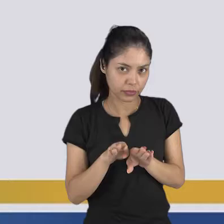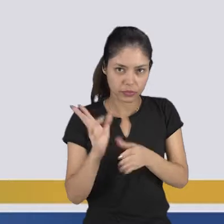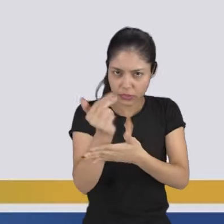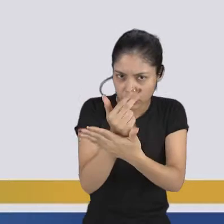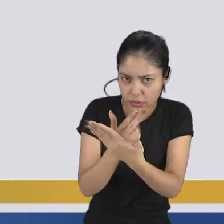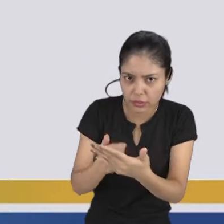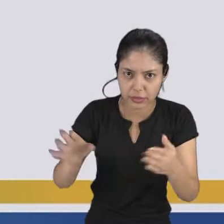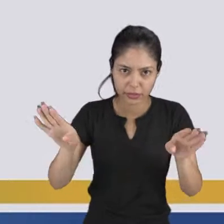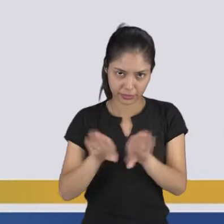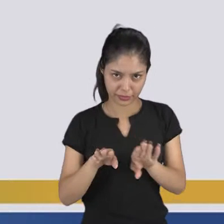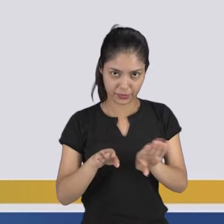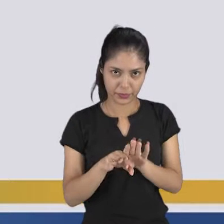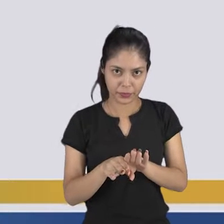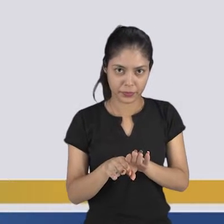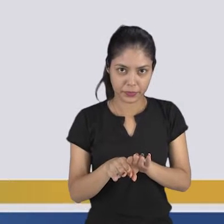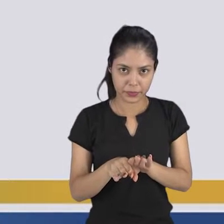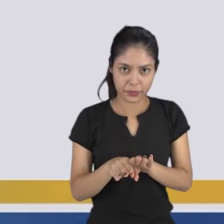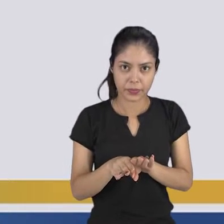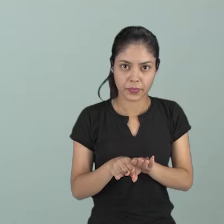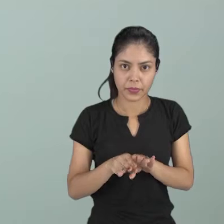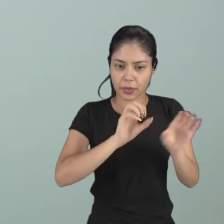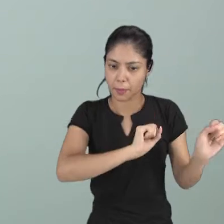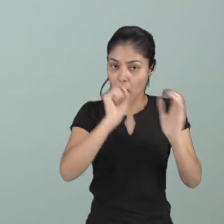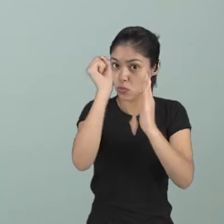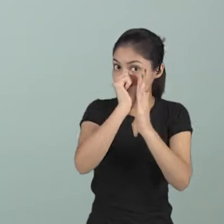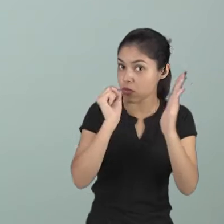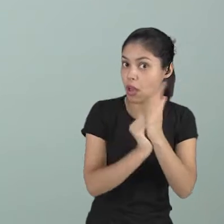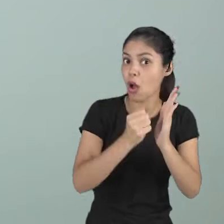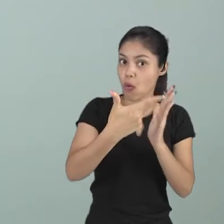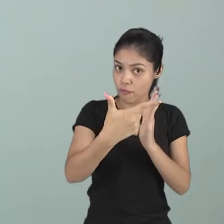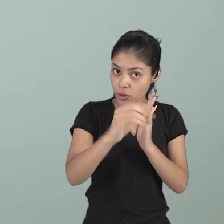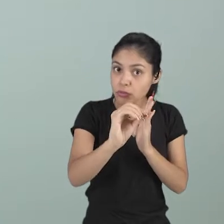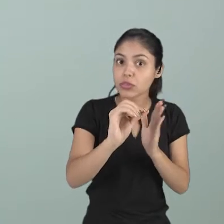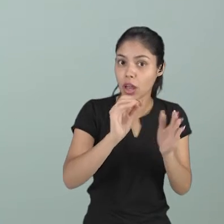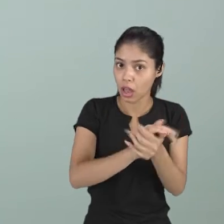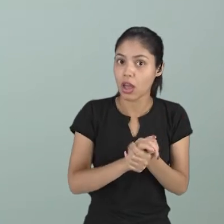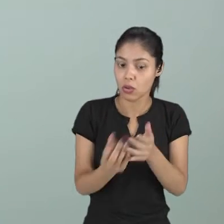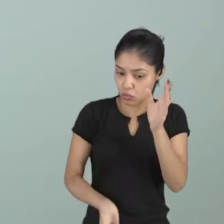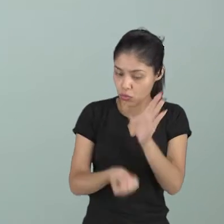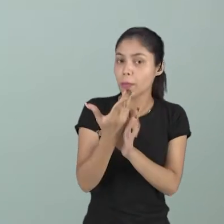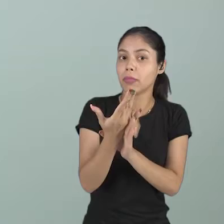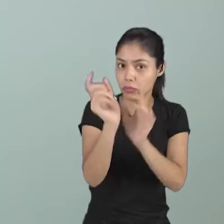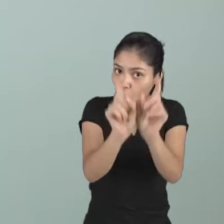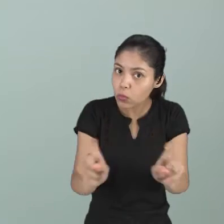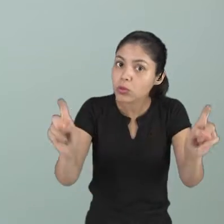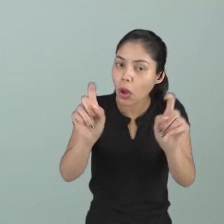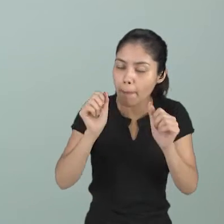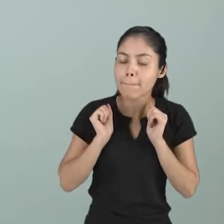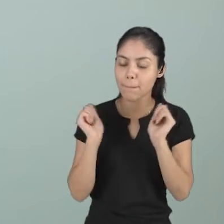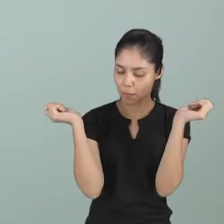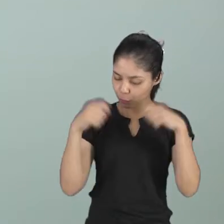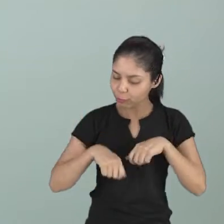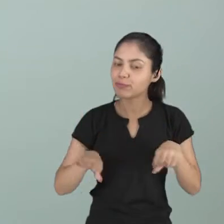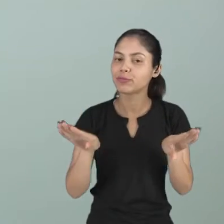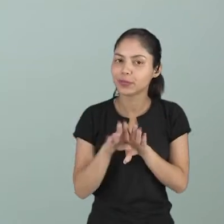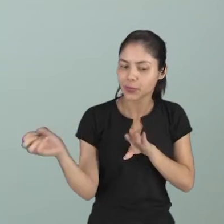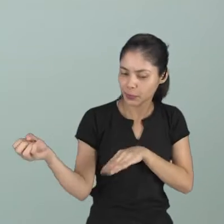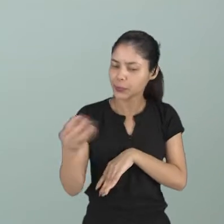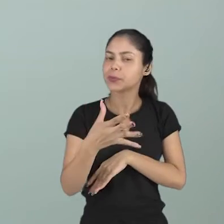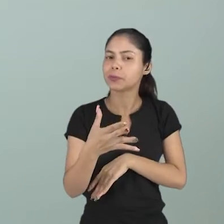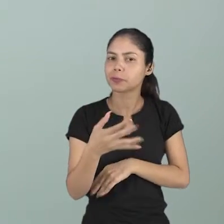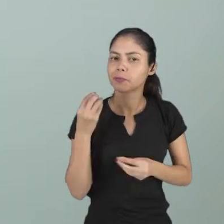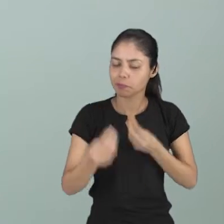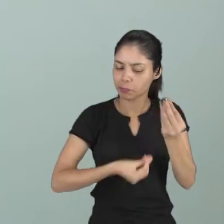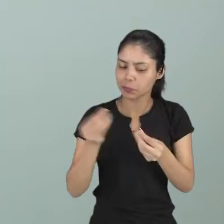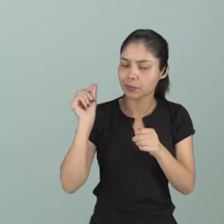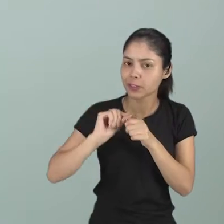Mas a partir do início do século XX, com a invenção dos computadores foi possível então uma nova maneira